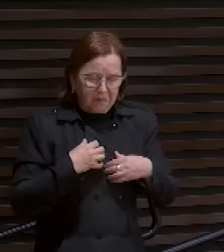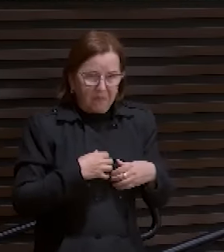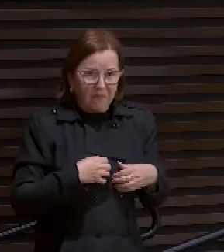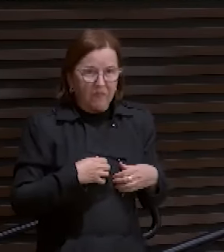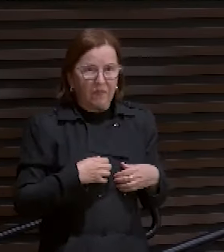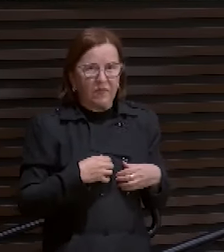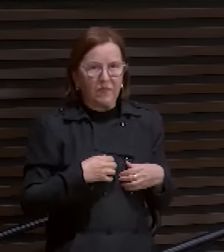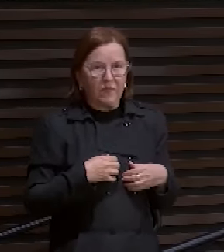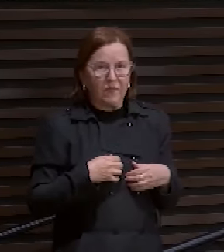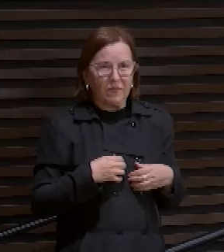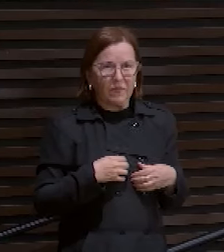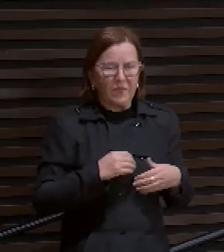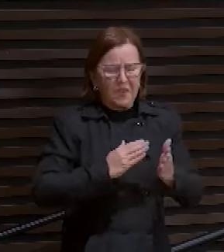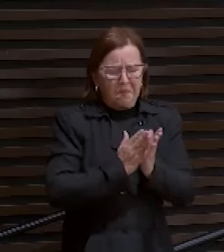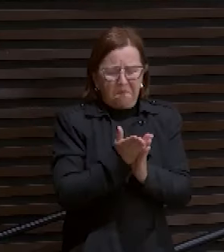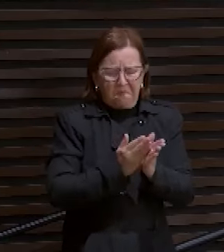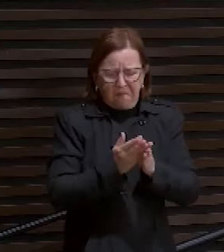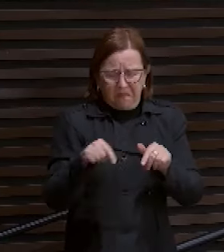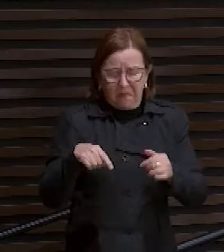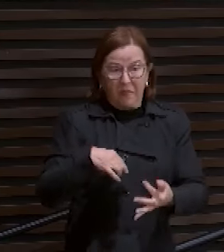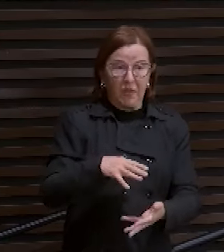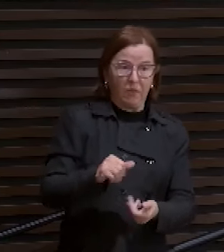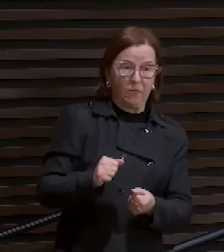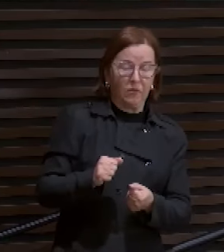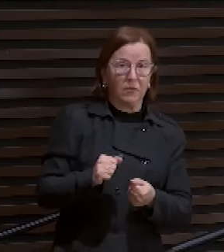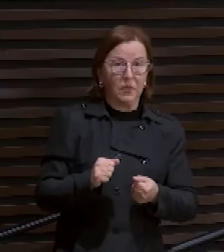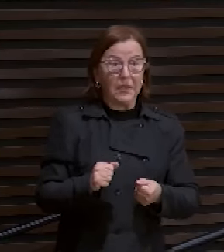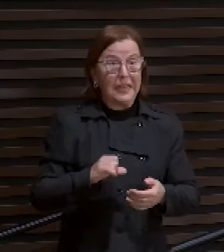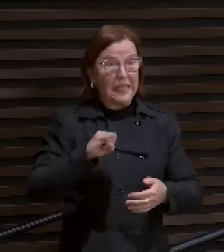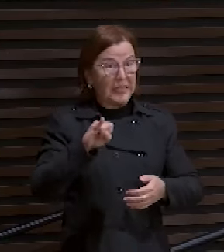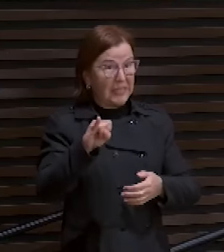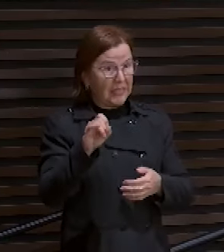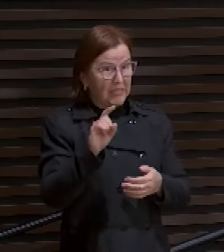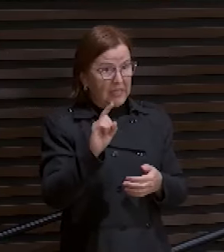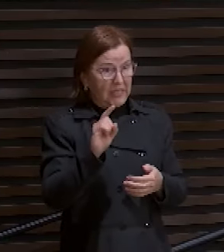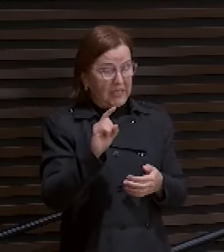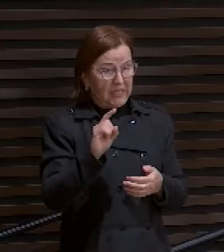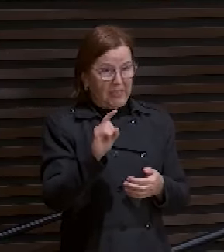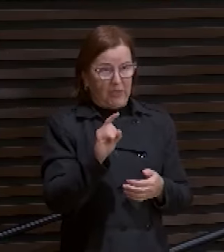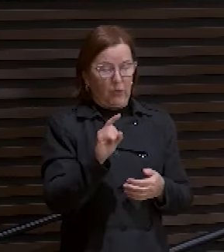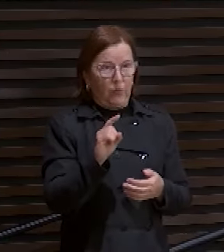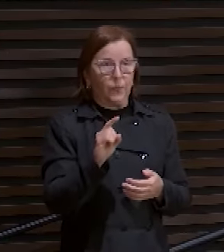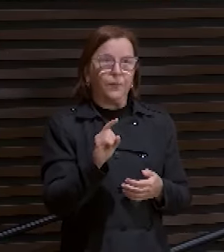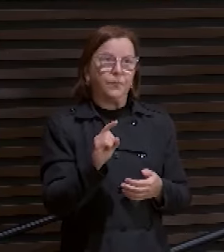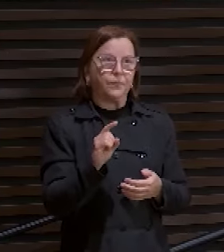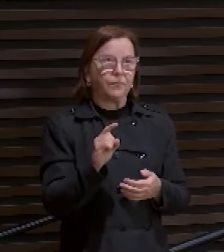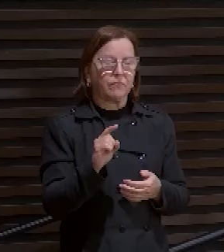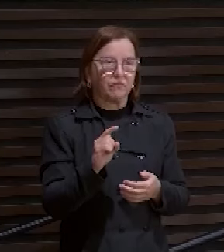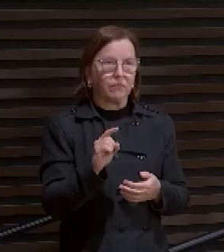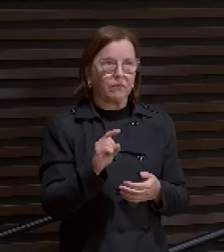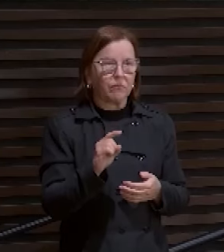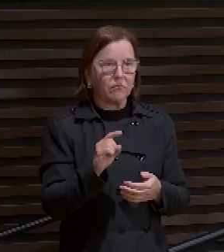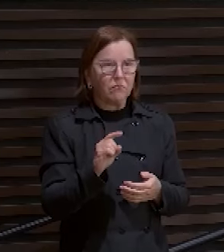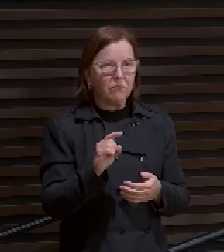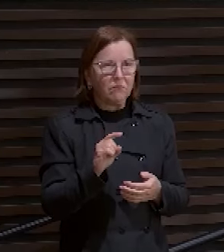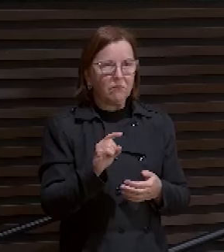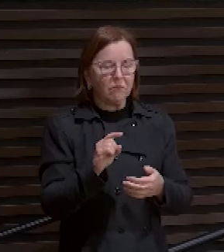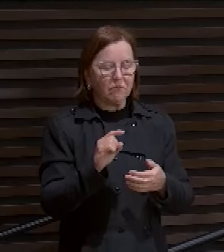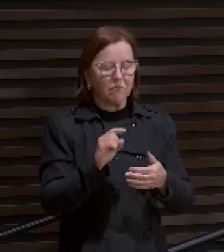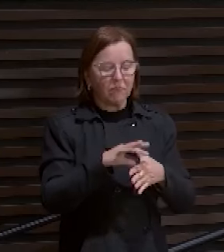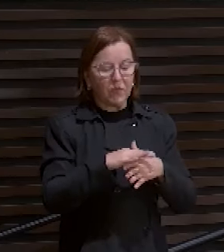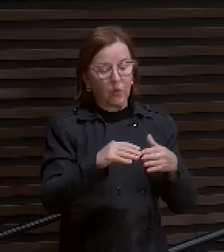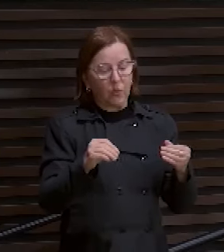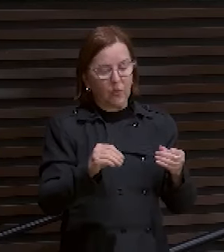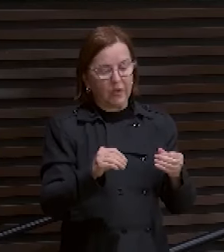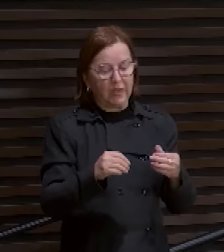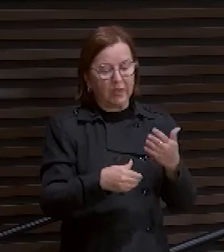com as aflições desse mundo. Se não forem tratadas biblicamente, biblicamente,